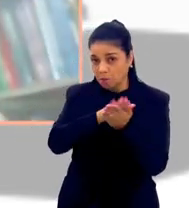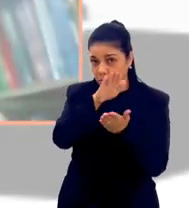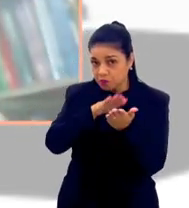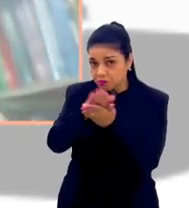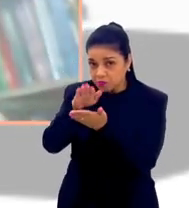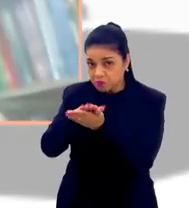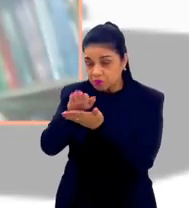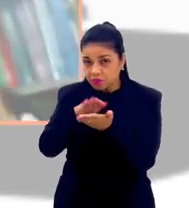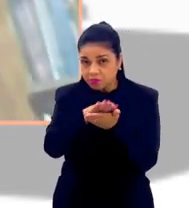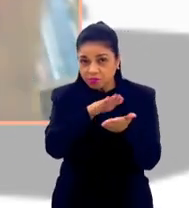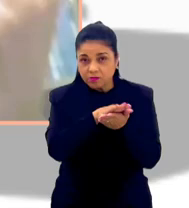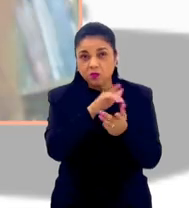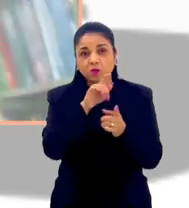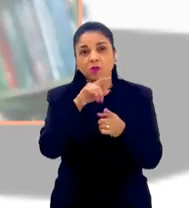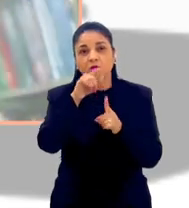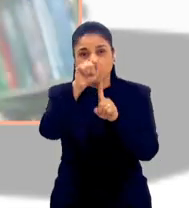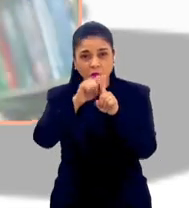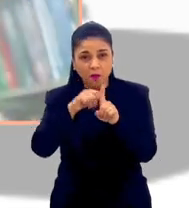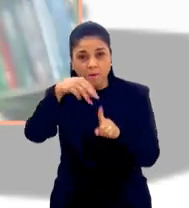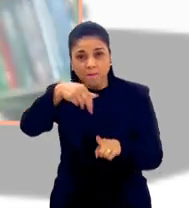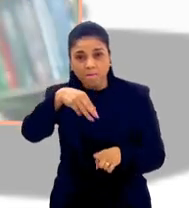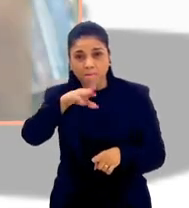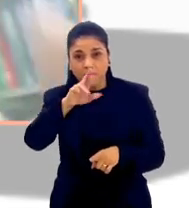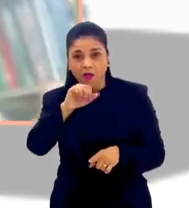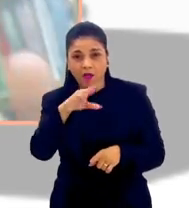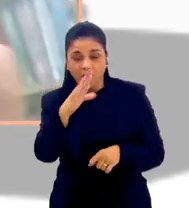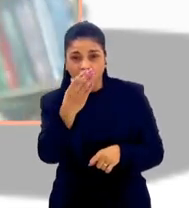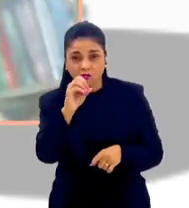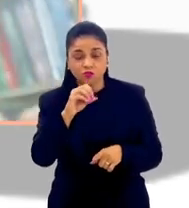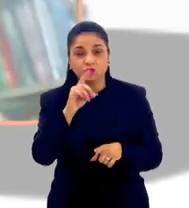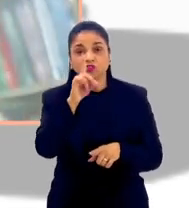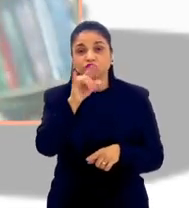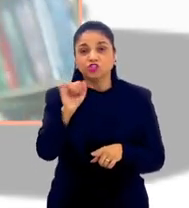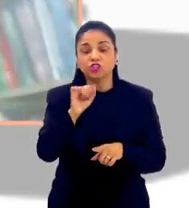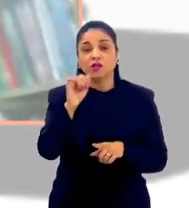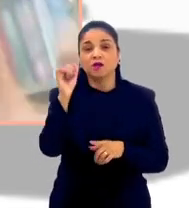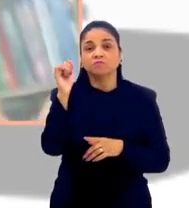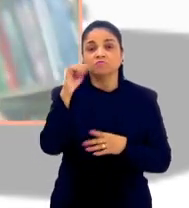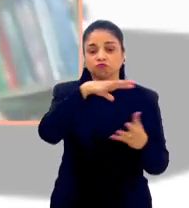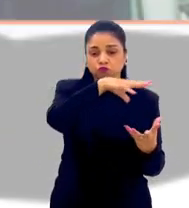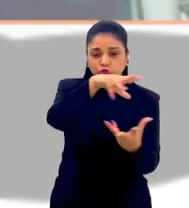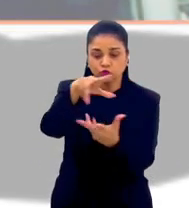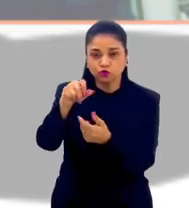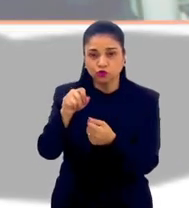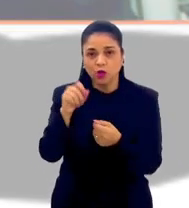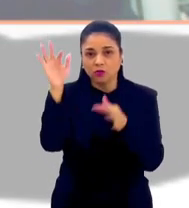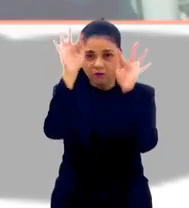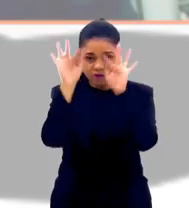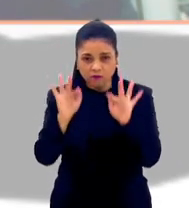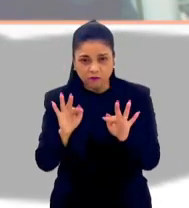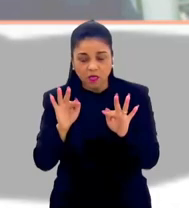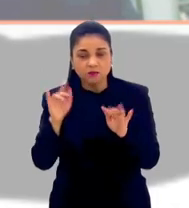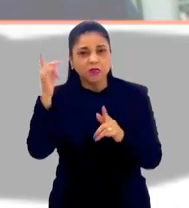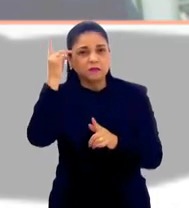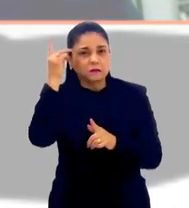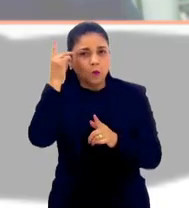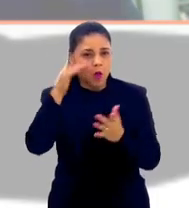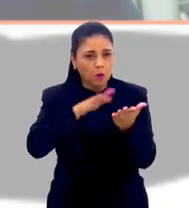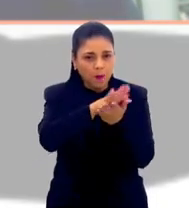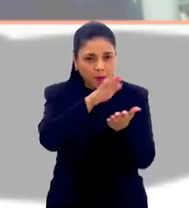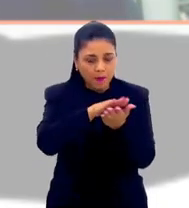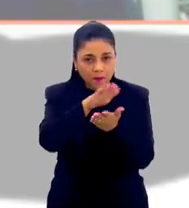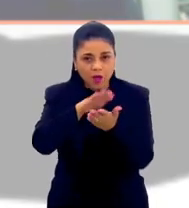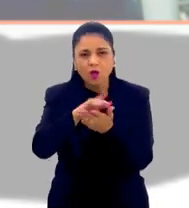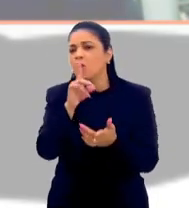no mês de março, que é o mês que tem o Dia Internacional da Felicidade. Saiu na Folha de São Paulo, no Estado de São Qual é o dia,